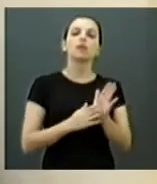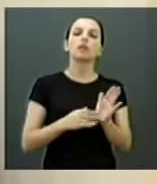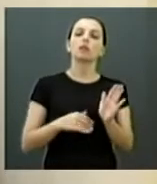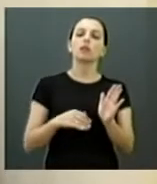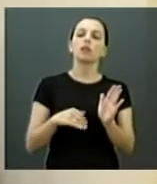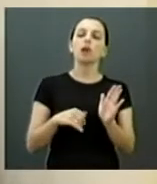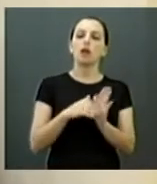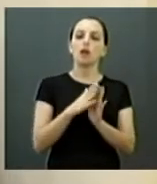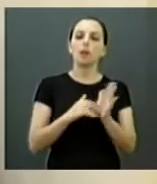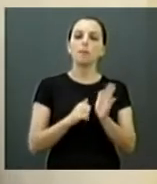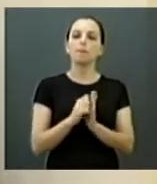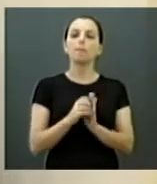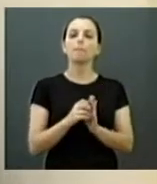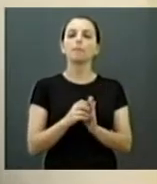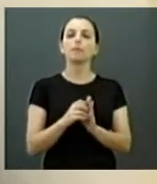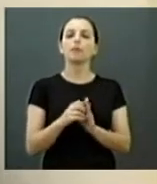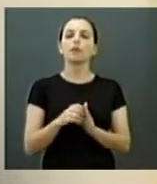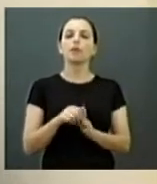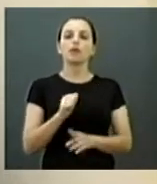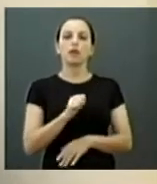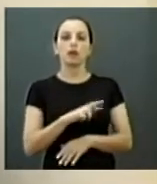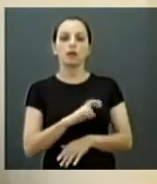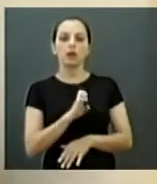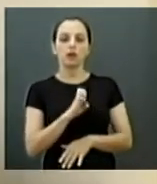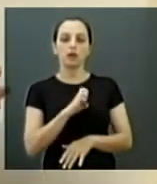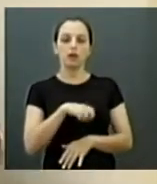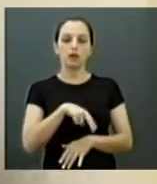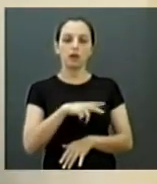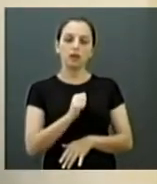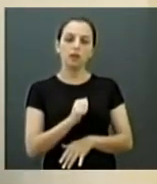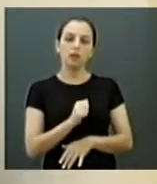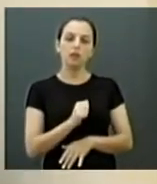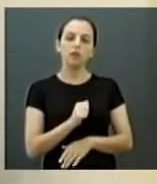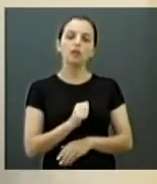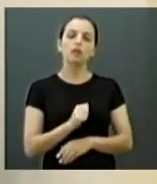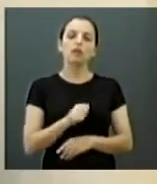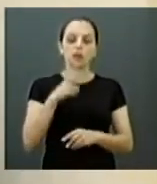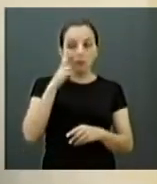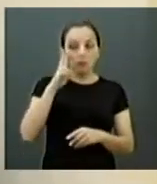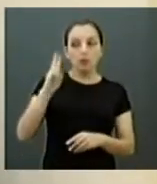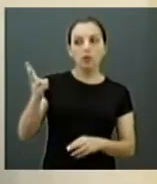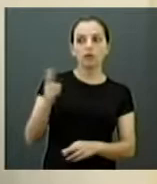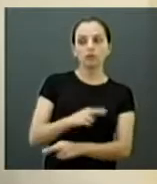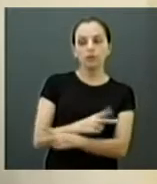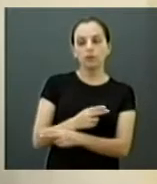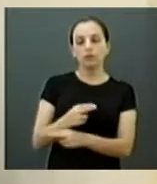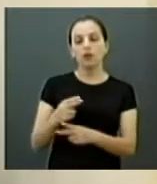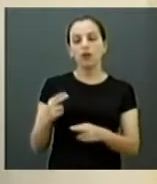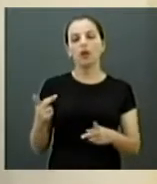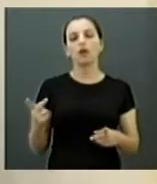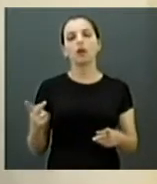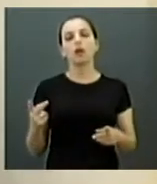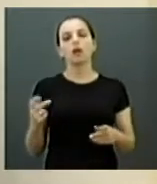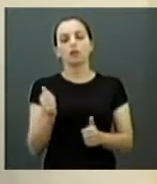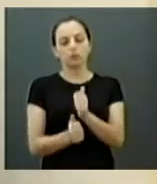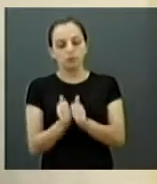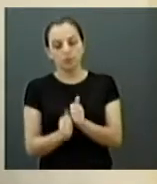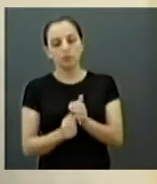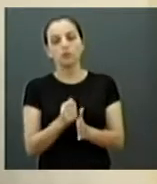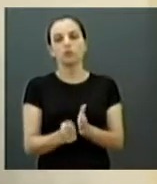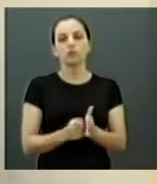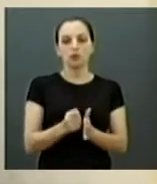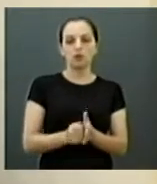enaltecer esses empresários que estão tendo um olhar diferenciado para o esporte da Aquarela. Parabéns ao secretário Sabonete e toda a sua equipe.